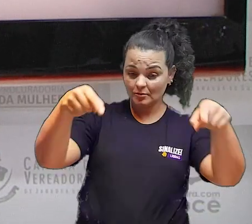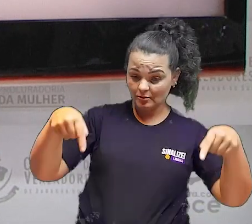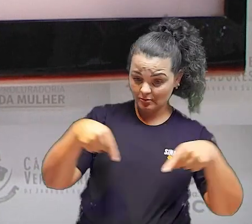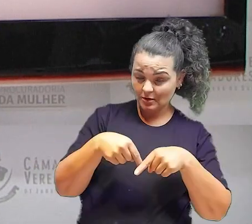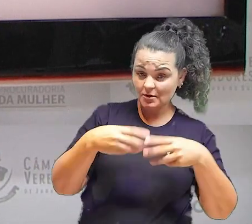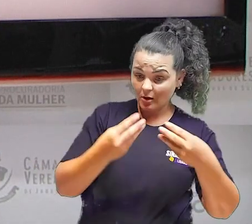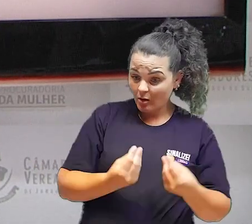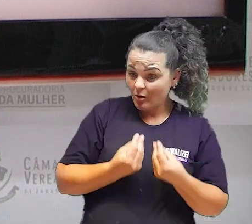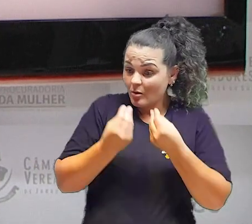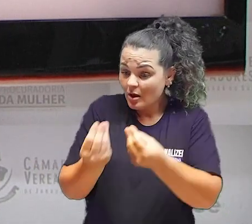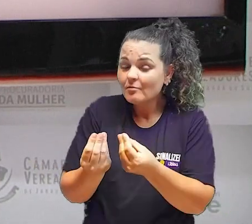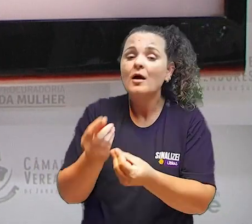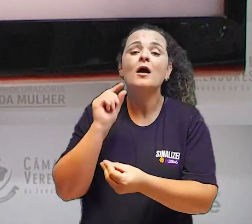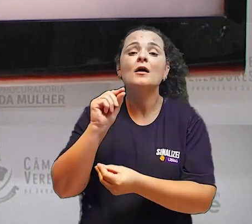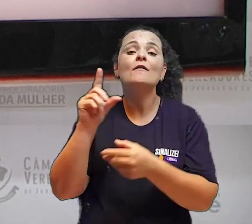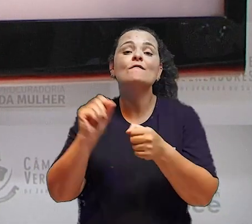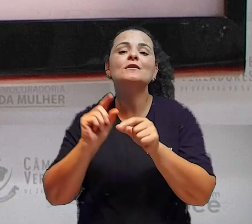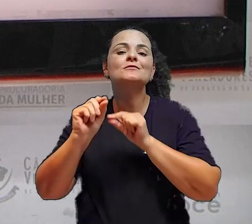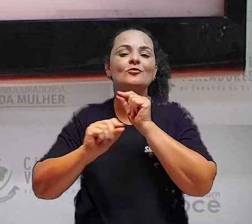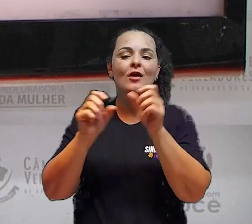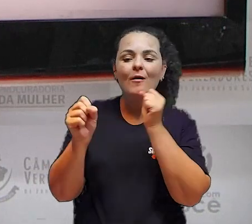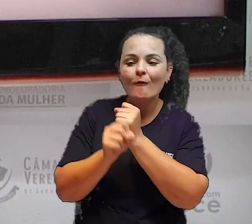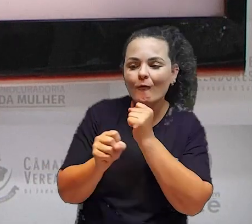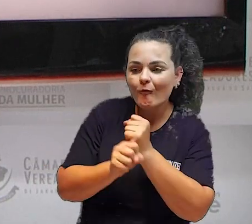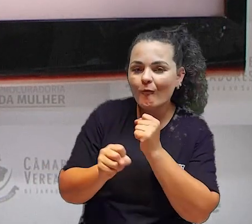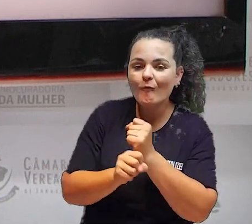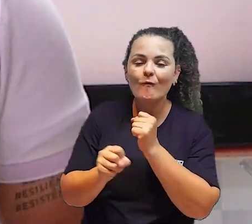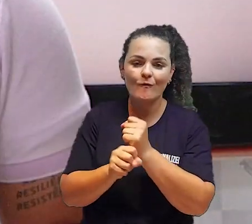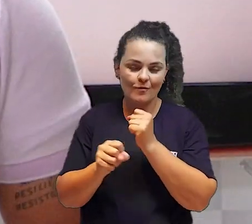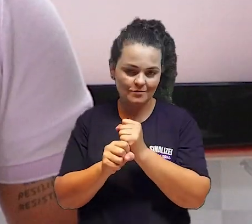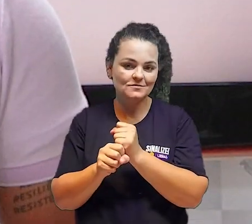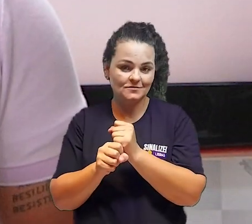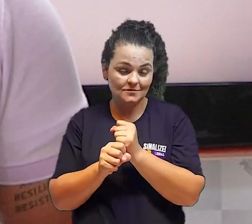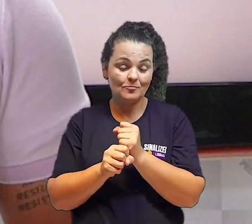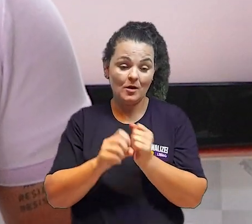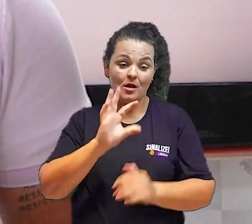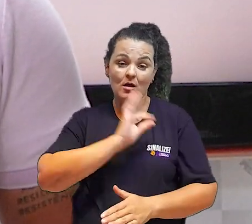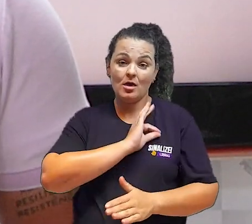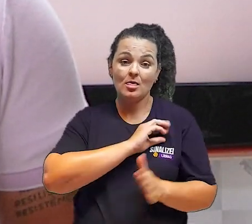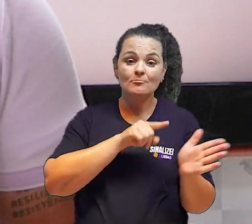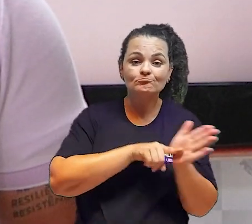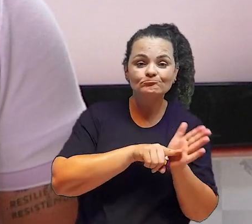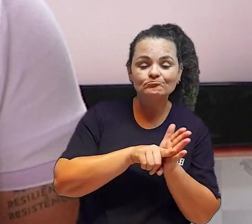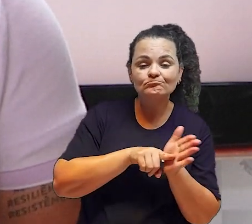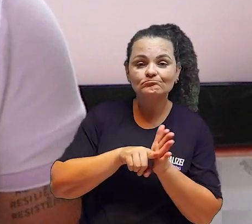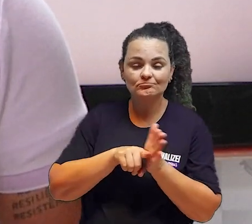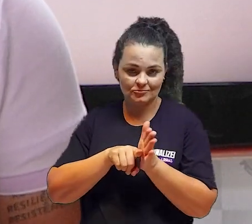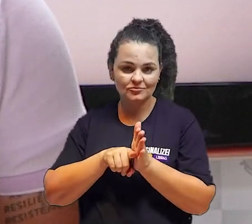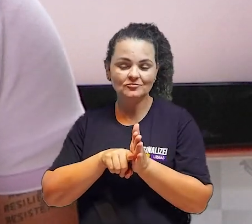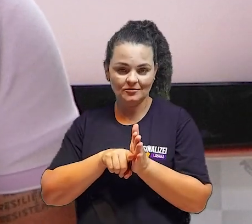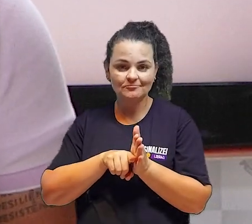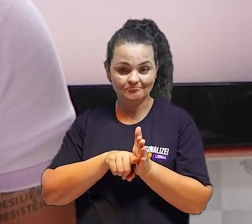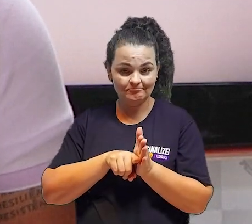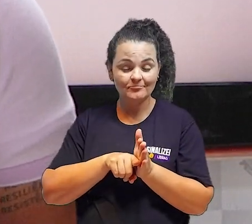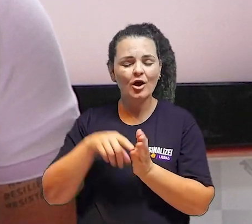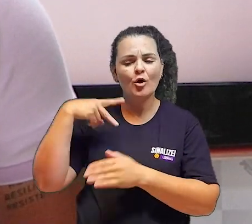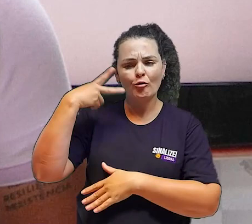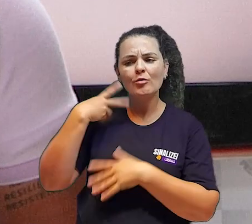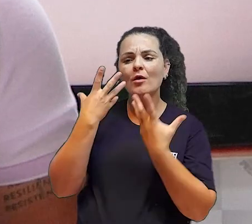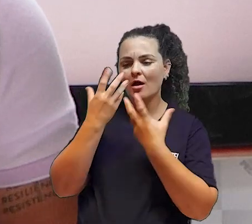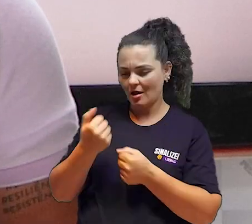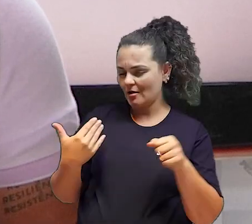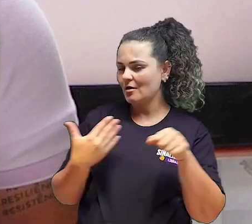visa a construção da sede da Polícia Científica no local. A moção, que recebeu apoio unânime dos vereadores,